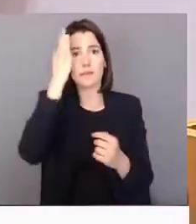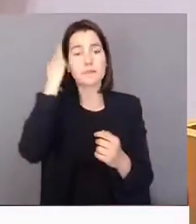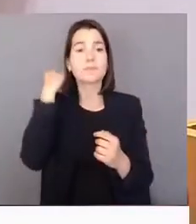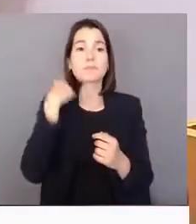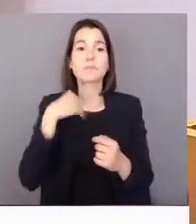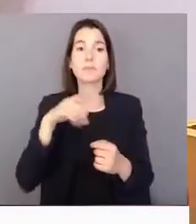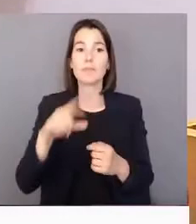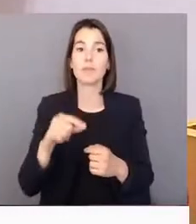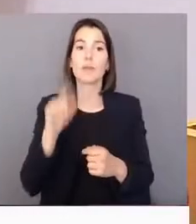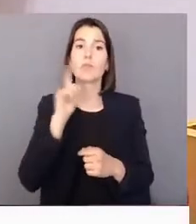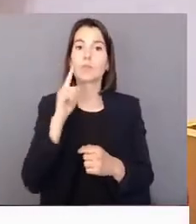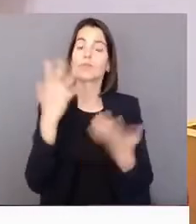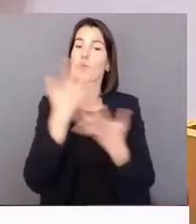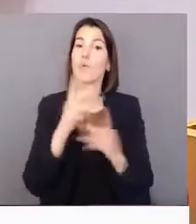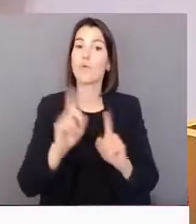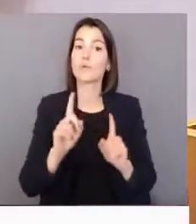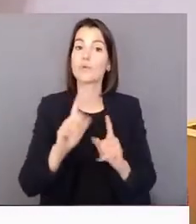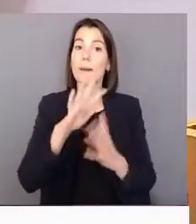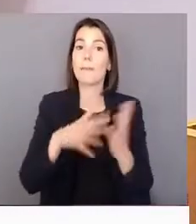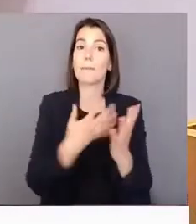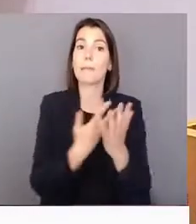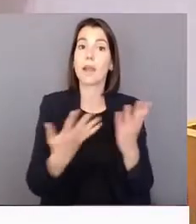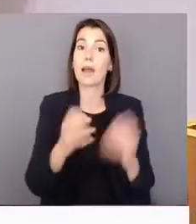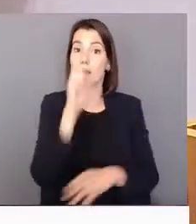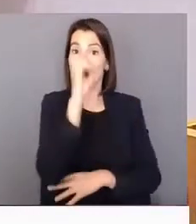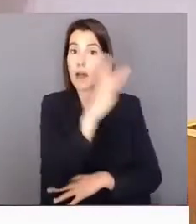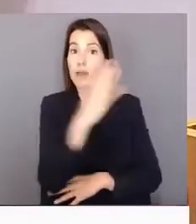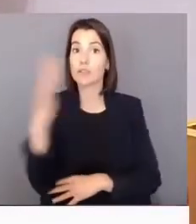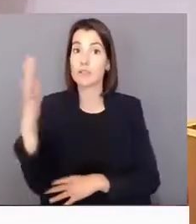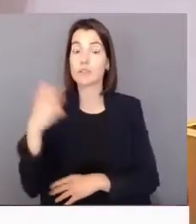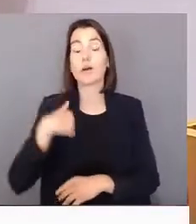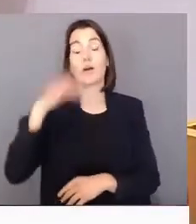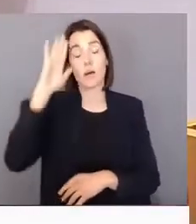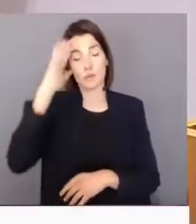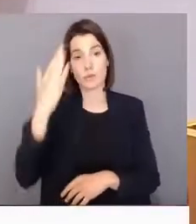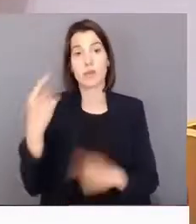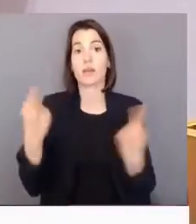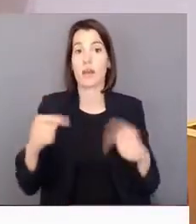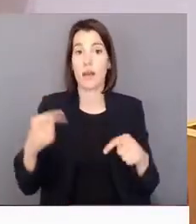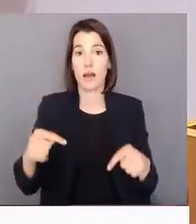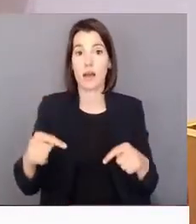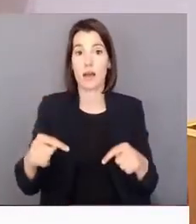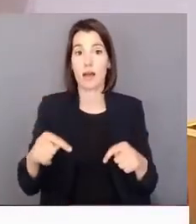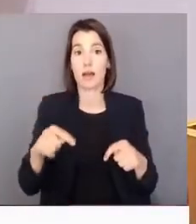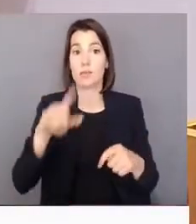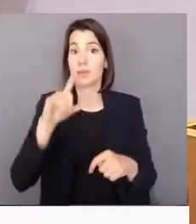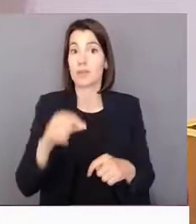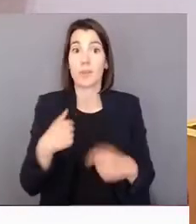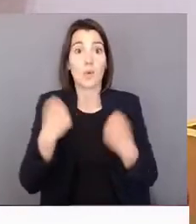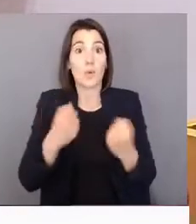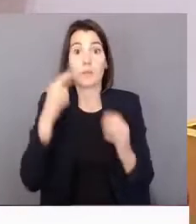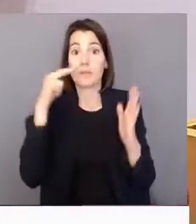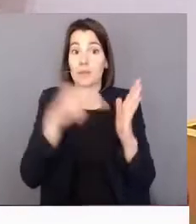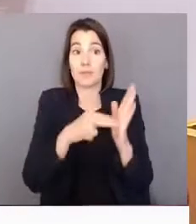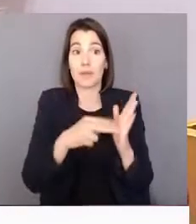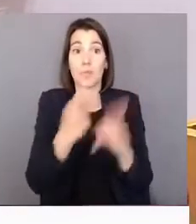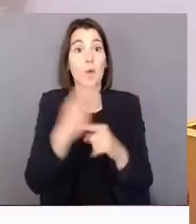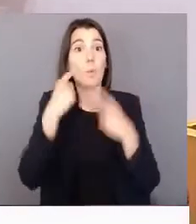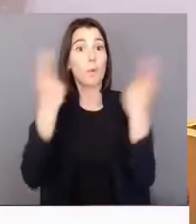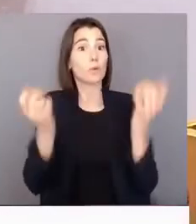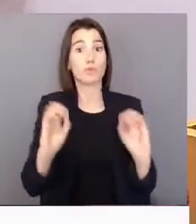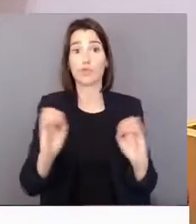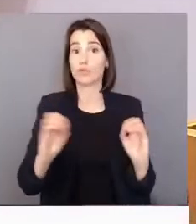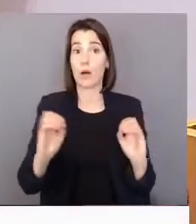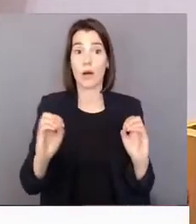confundir com o que é o plano de arborização, que sim, eu sei que existe e também não consigo consultá-lo, porque também não é público, mas